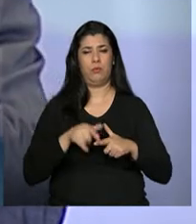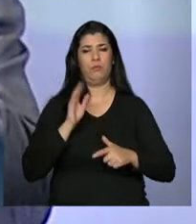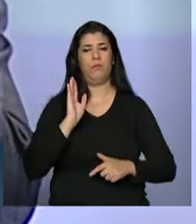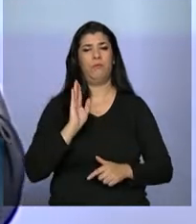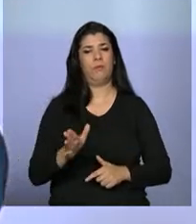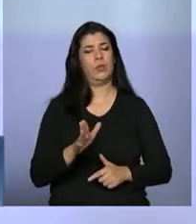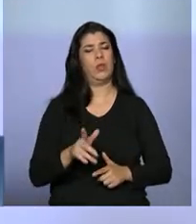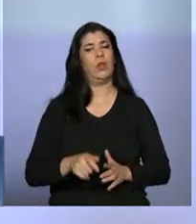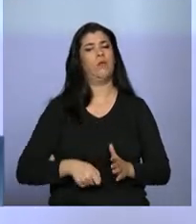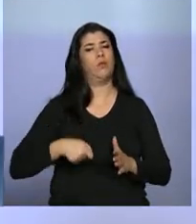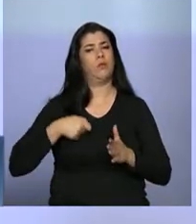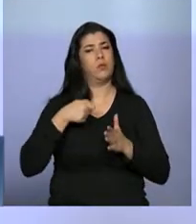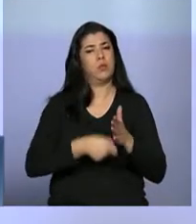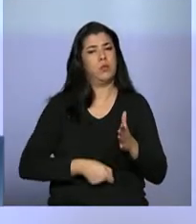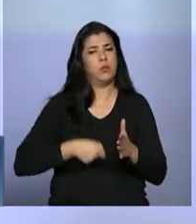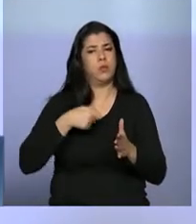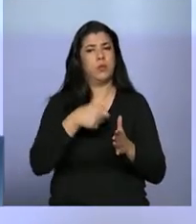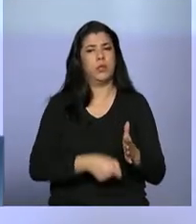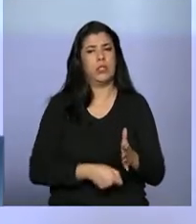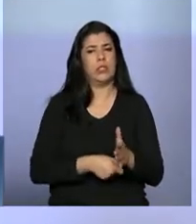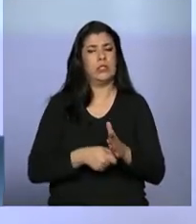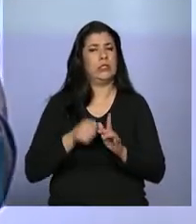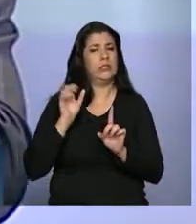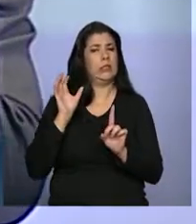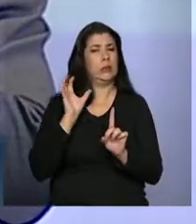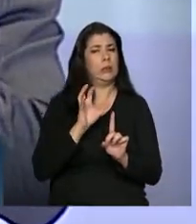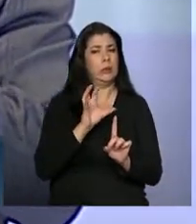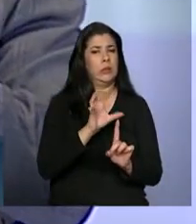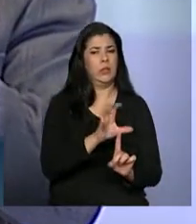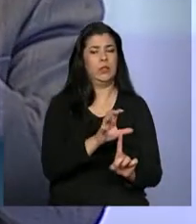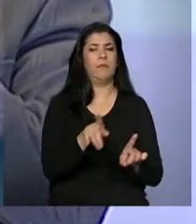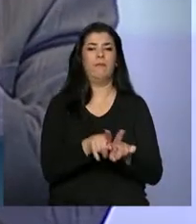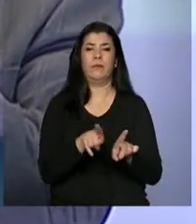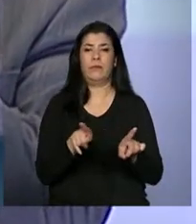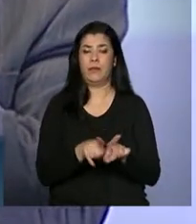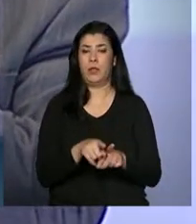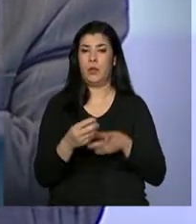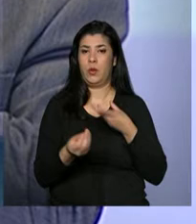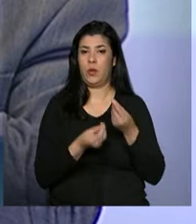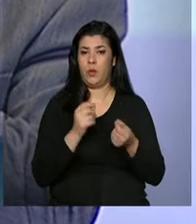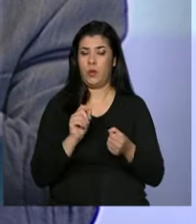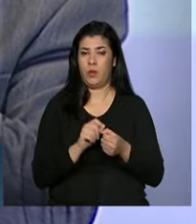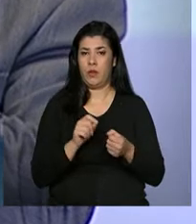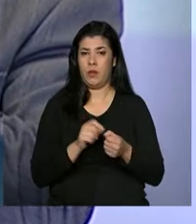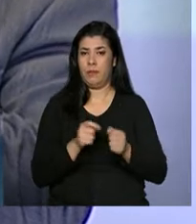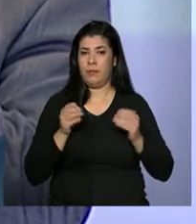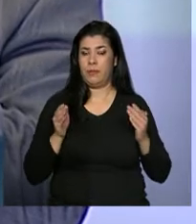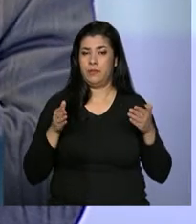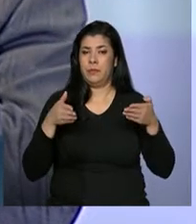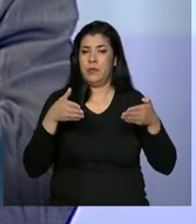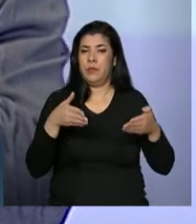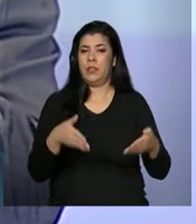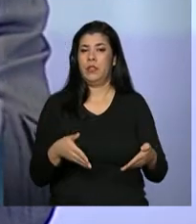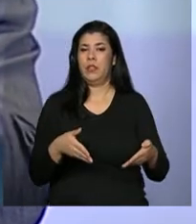enfrentamos uma grande pressão para participar